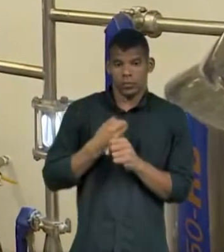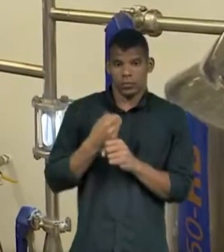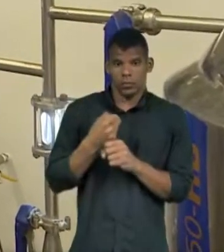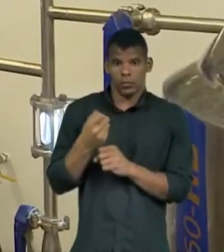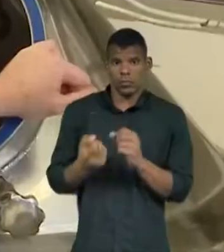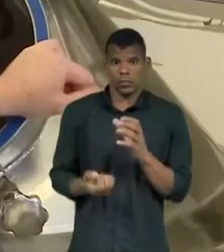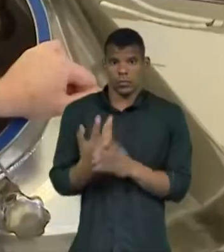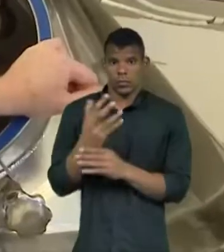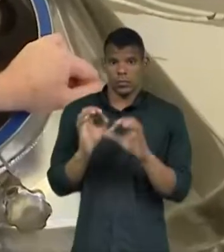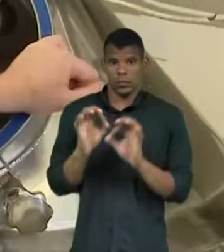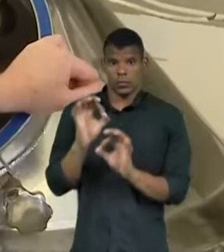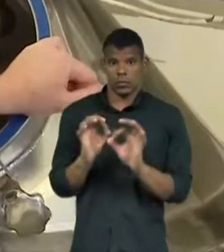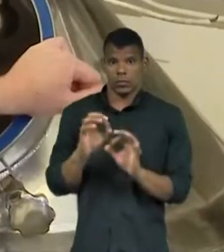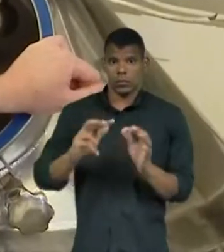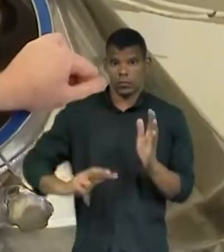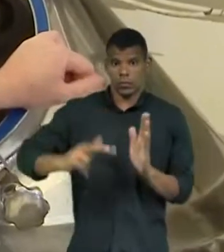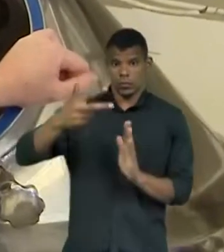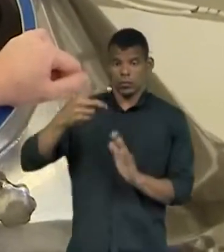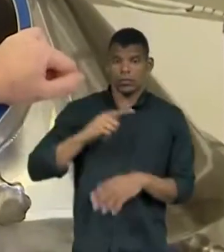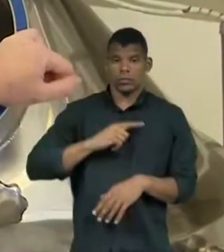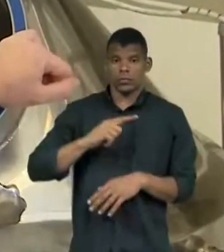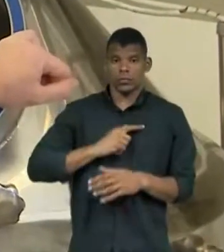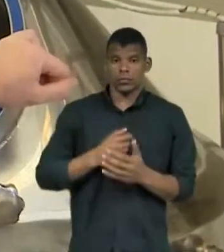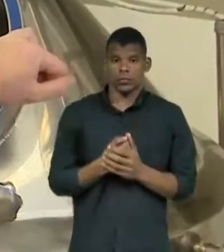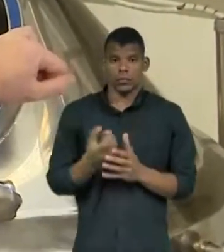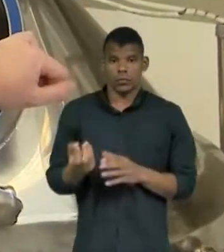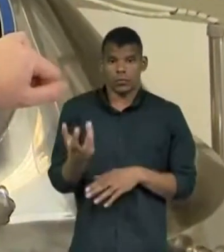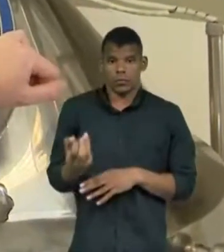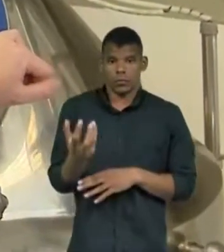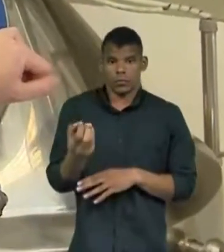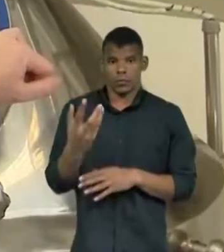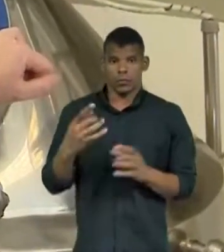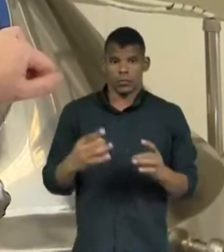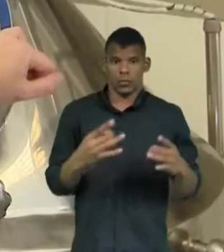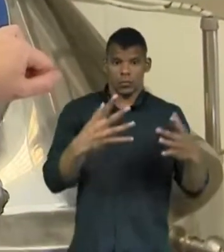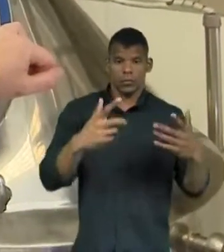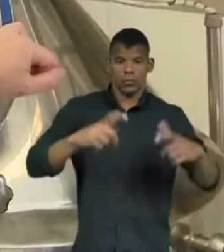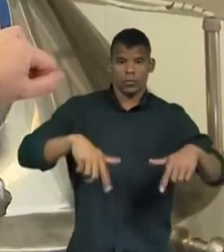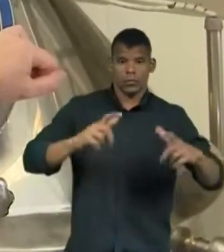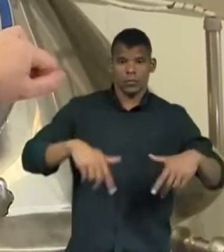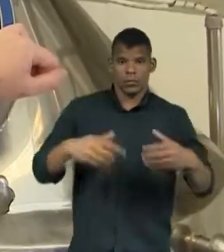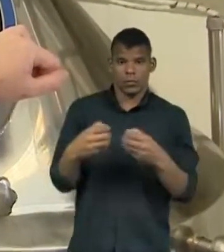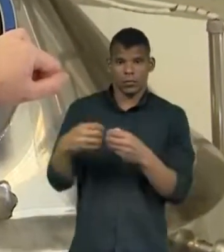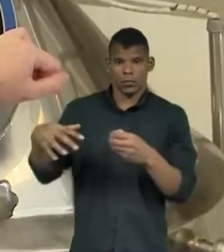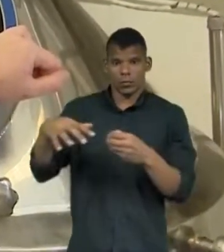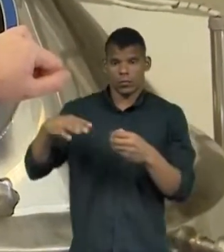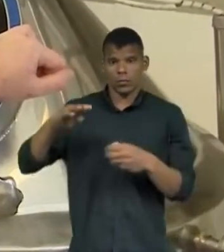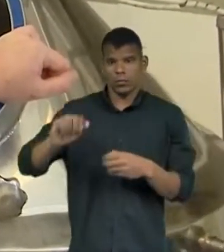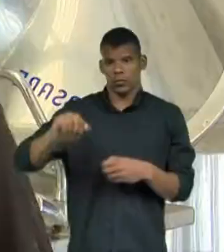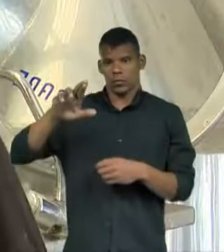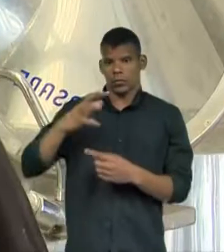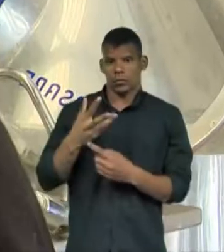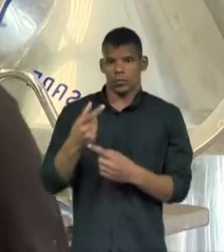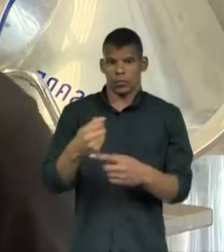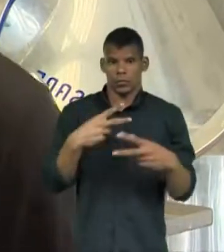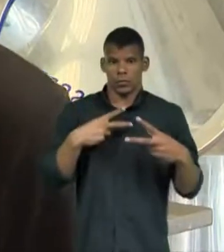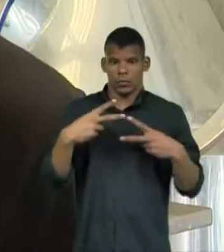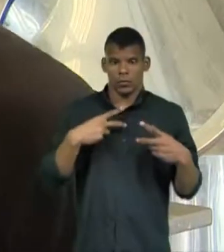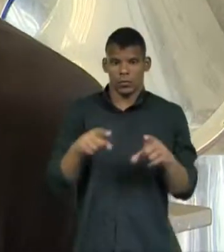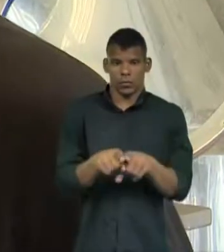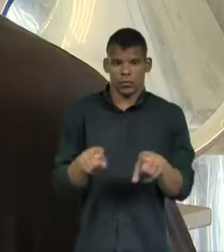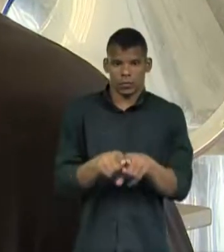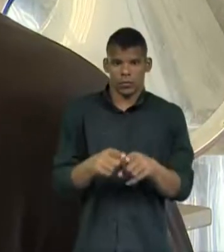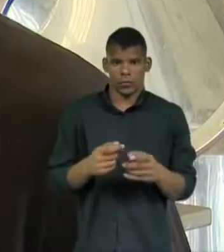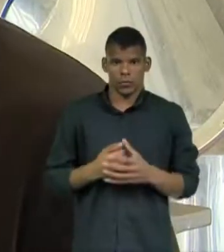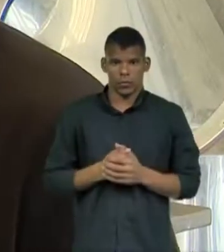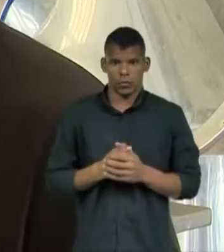triplicaram. Ele conta que a cerveja é vendida no bar que fica ao lado e até para eventos particulares. Tem mais cervejarias